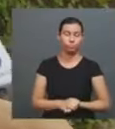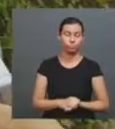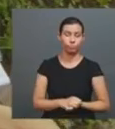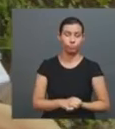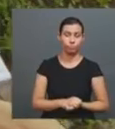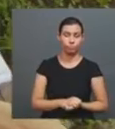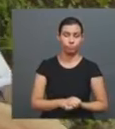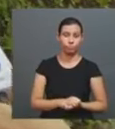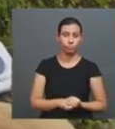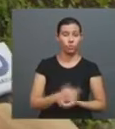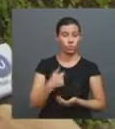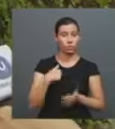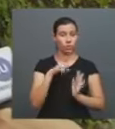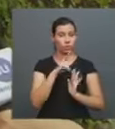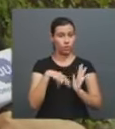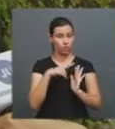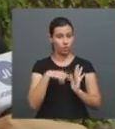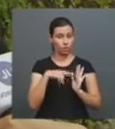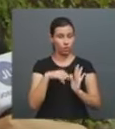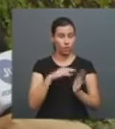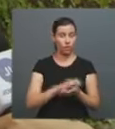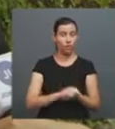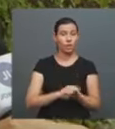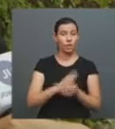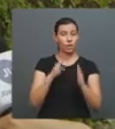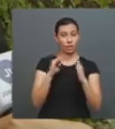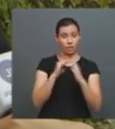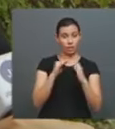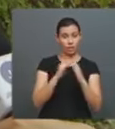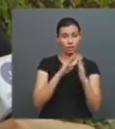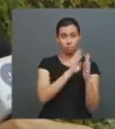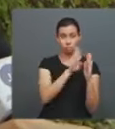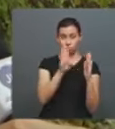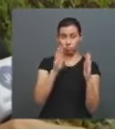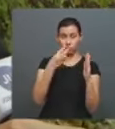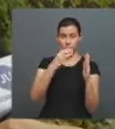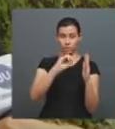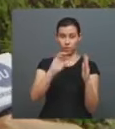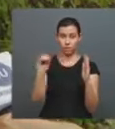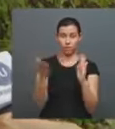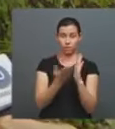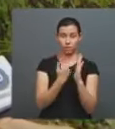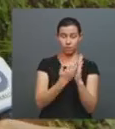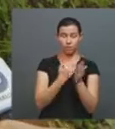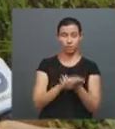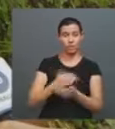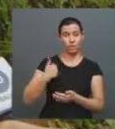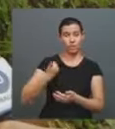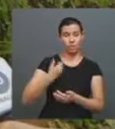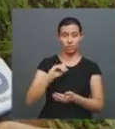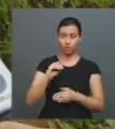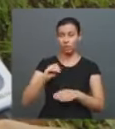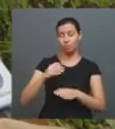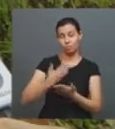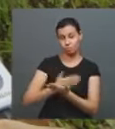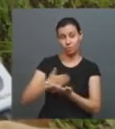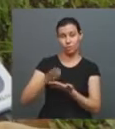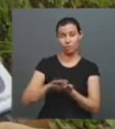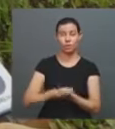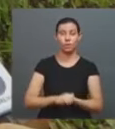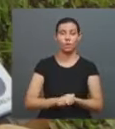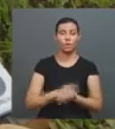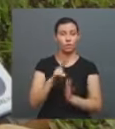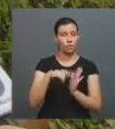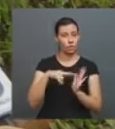Eu leio bastante, eu tenho cerca de mais de 300 livros em casa, eu sou leitora desde os meus 10 anos. Eu sou uma pessoa que leio de tudo um